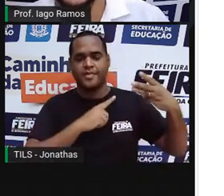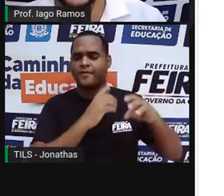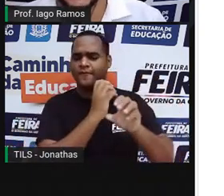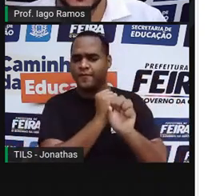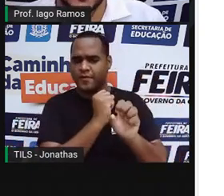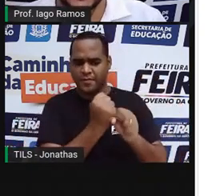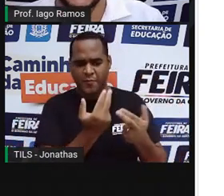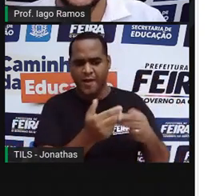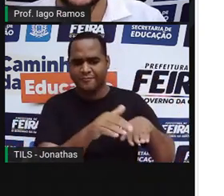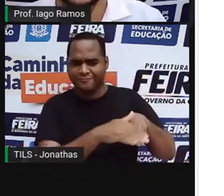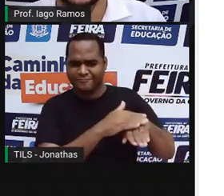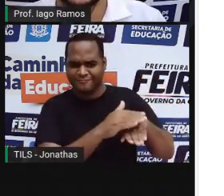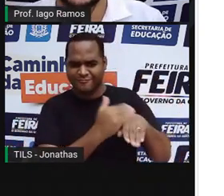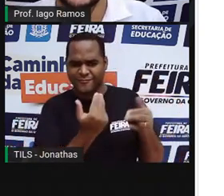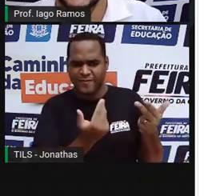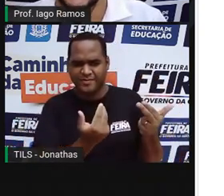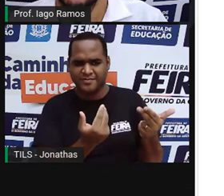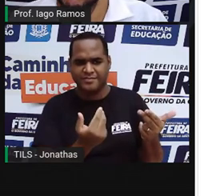calçar isso?